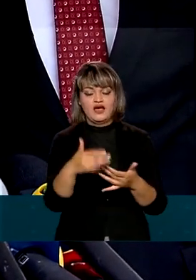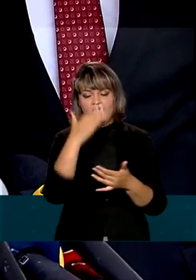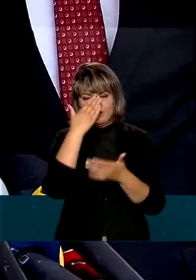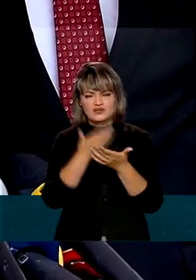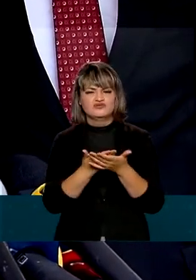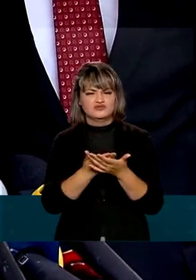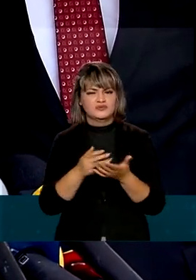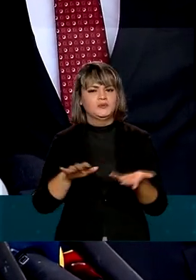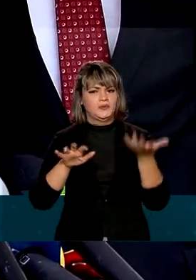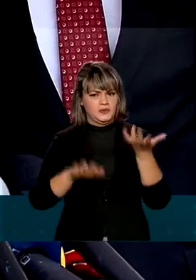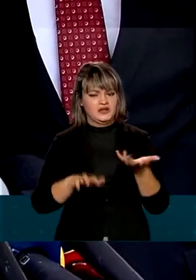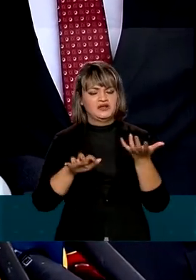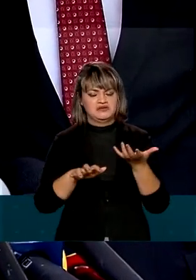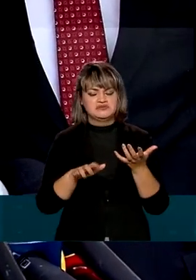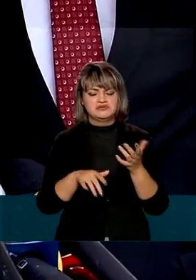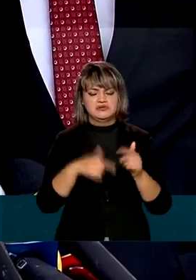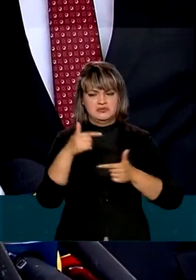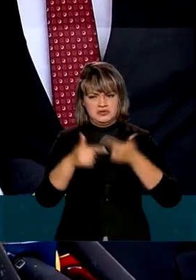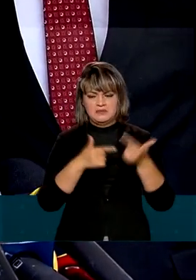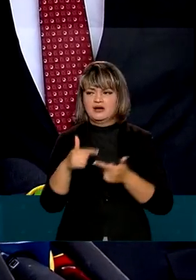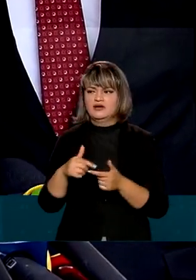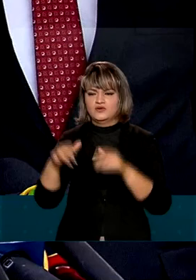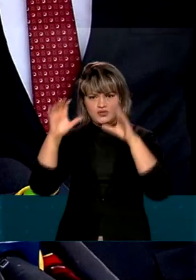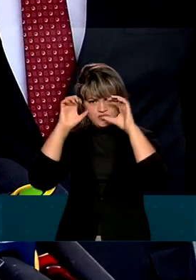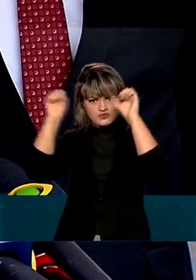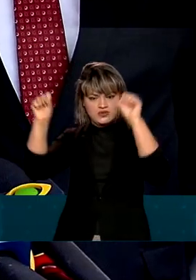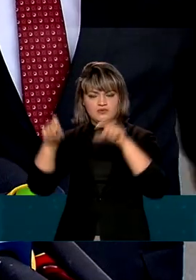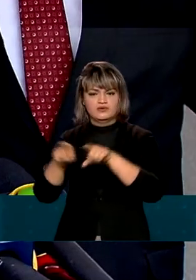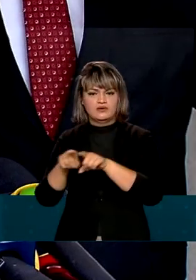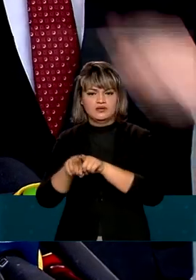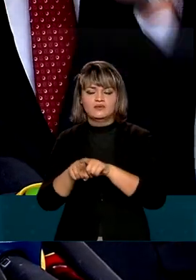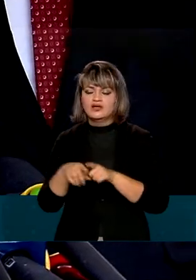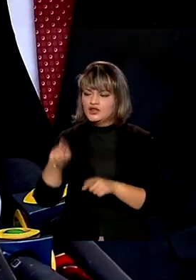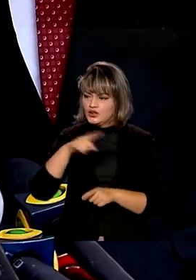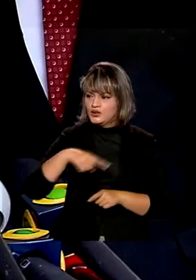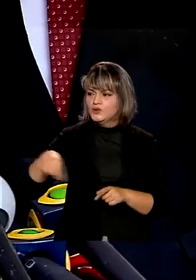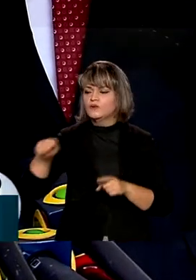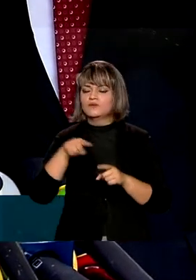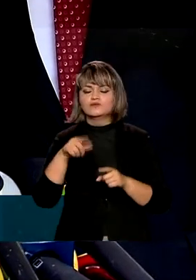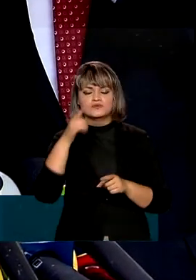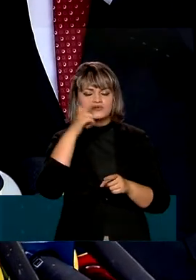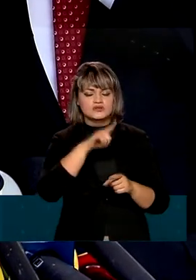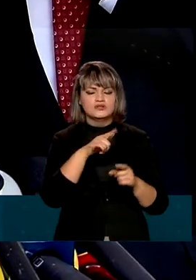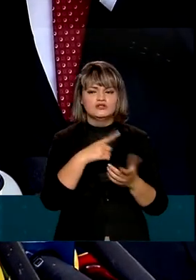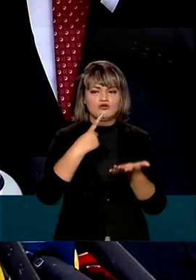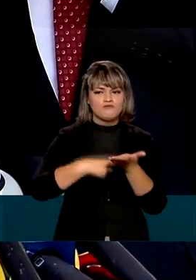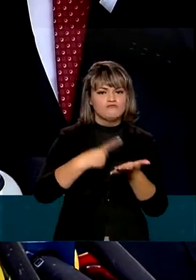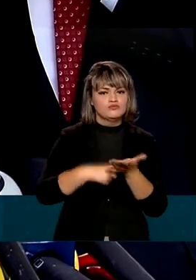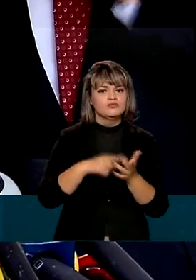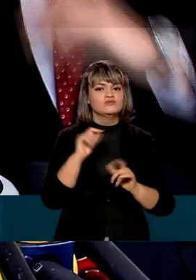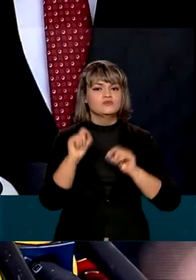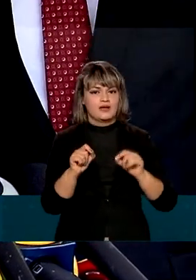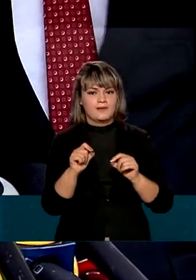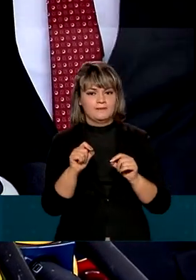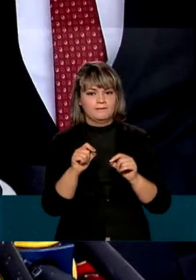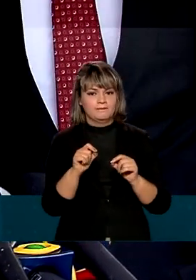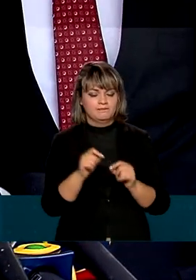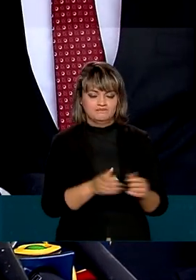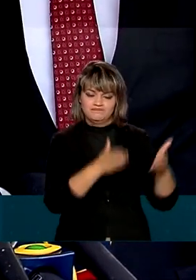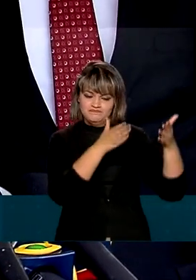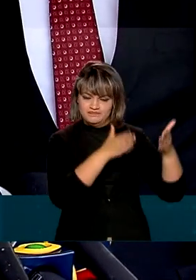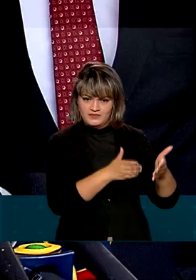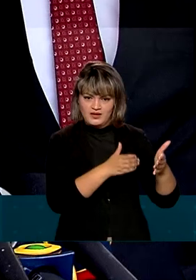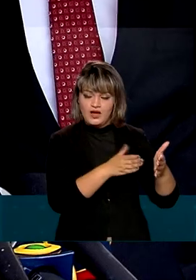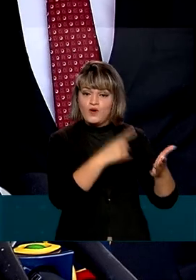também no Supremo, de que nós vamos conseguir manter sempre esse duplo compromisso. De um lado,